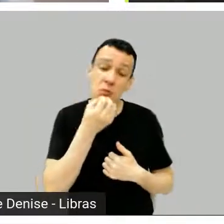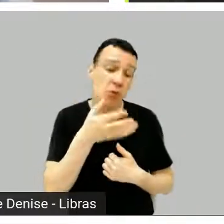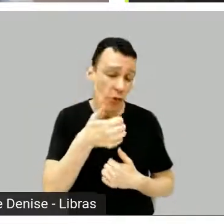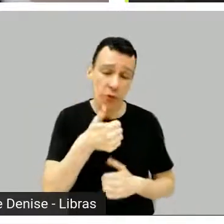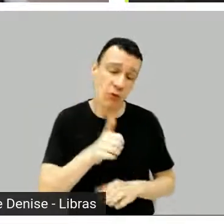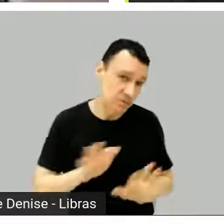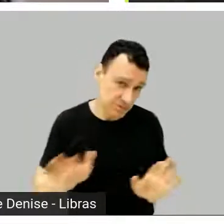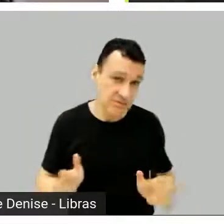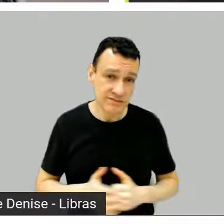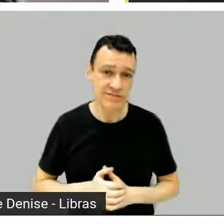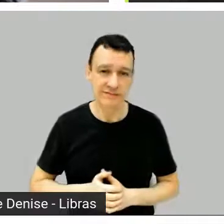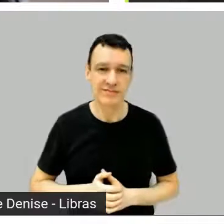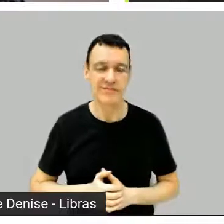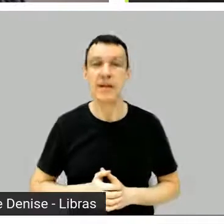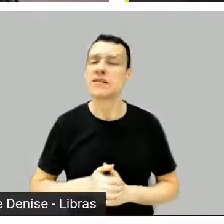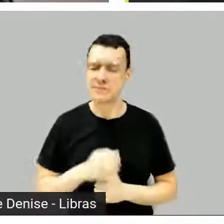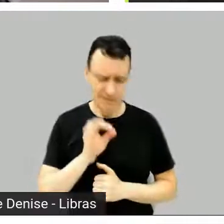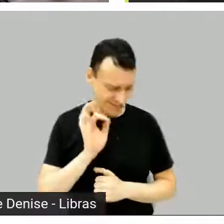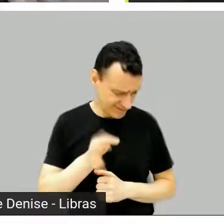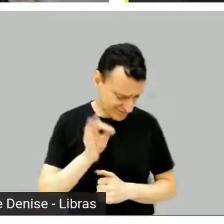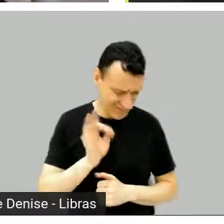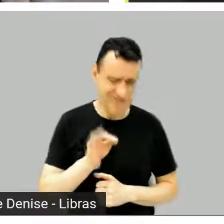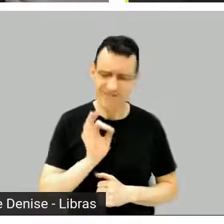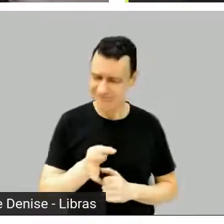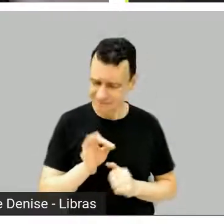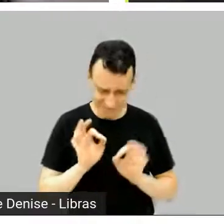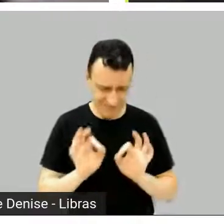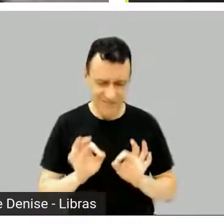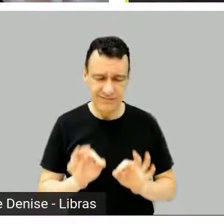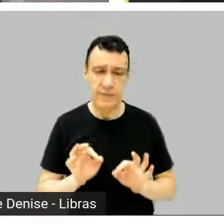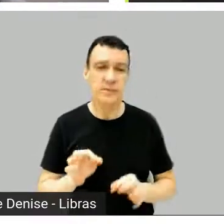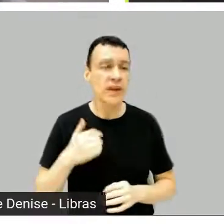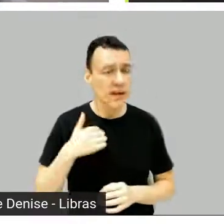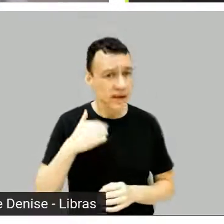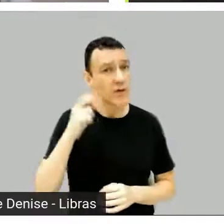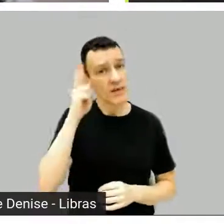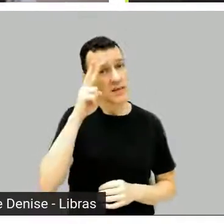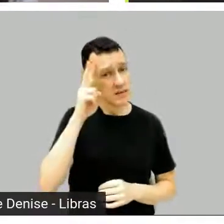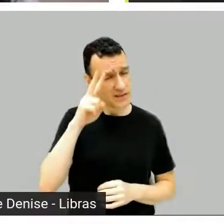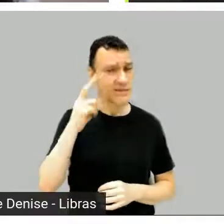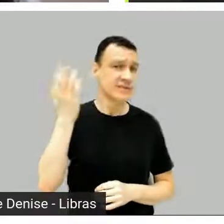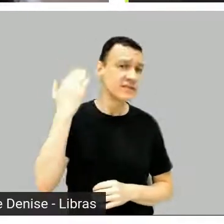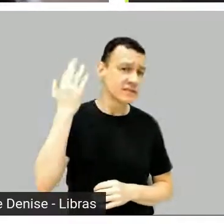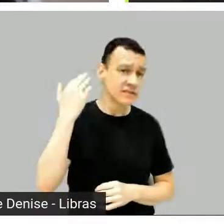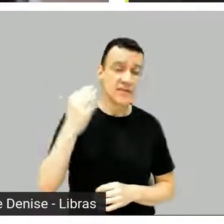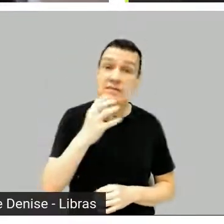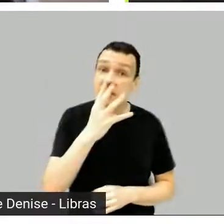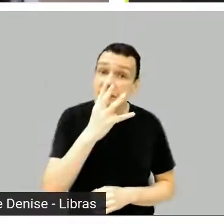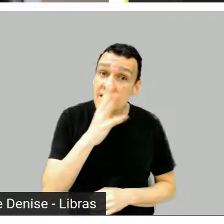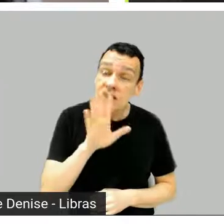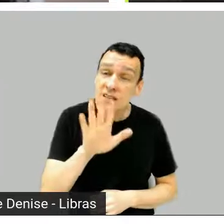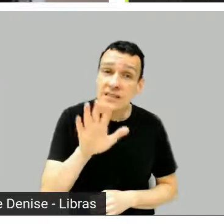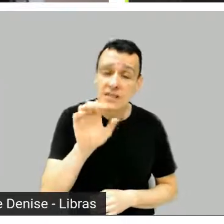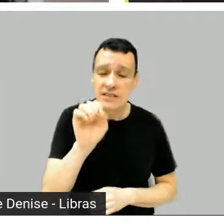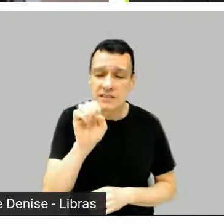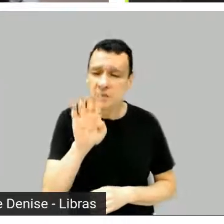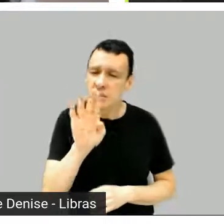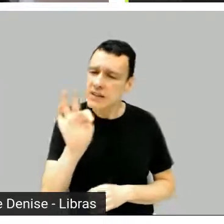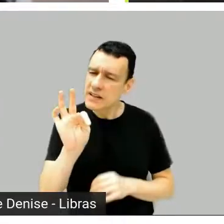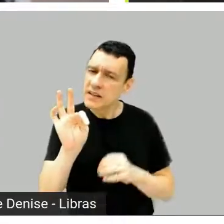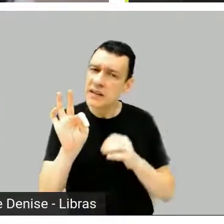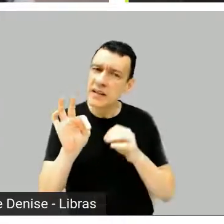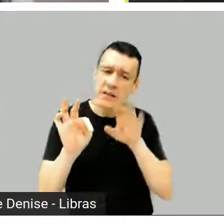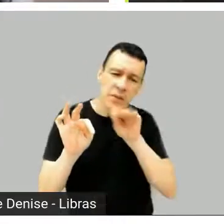com certeza. Eu lembro, assim, dessa coisa de, nossa, mas... Tentar entender, assim, o que estava